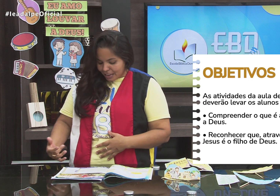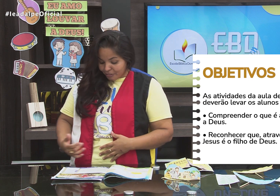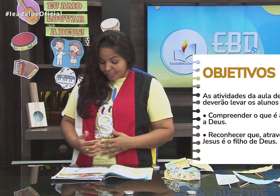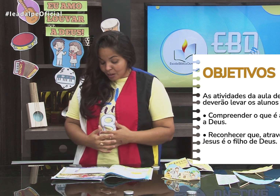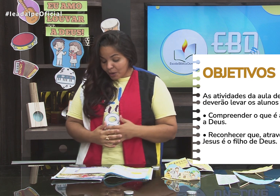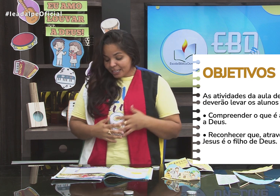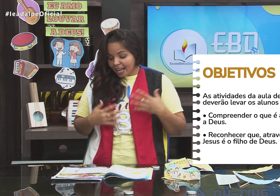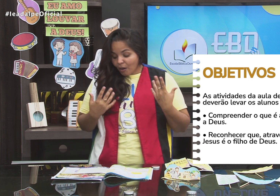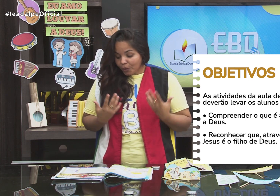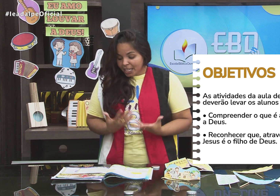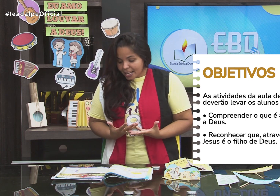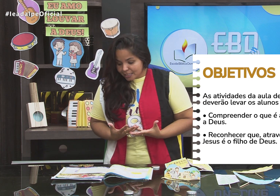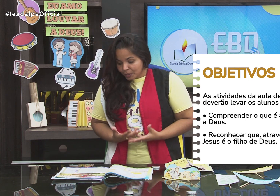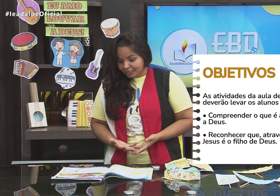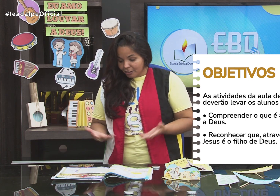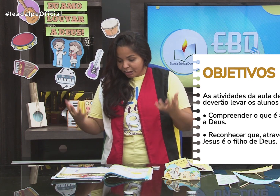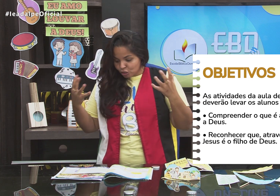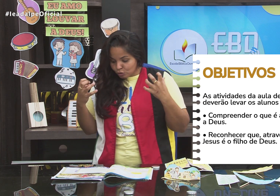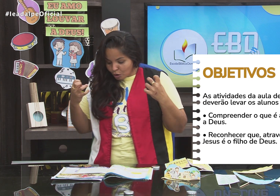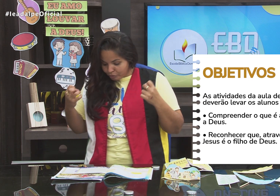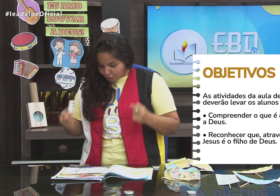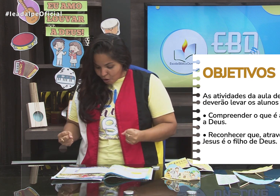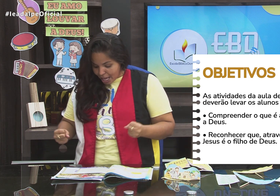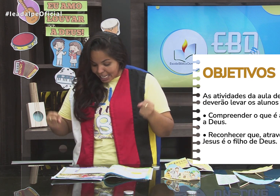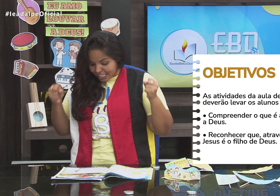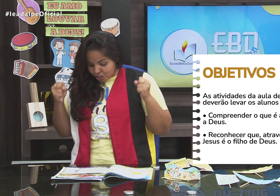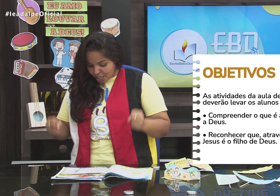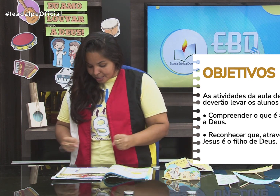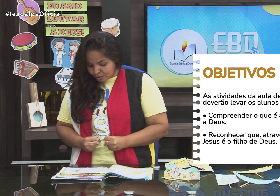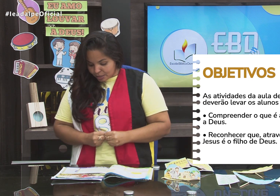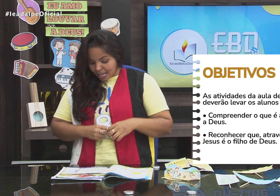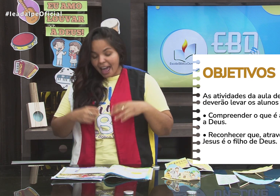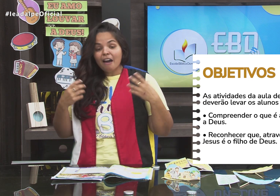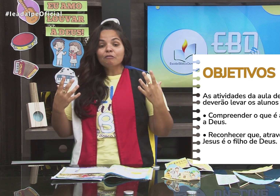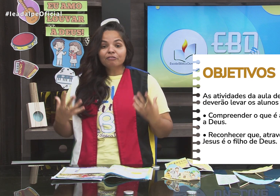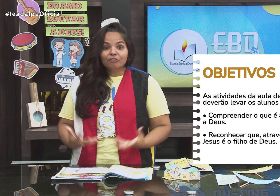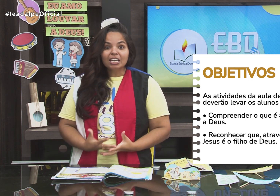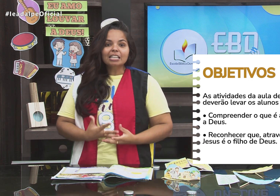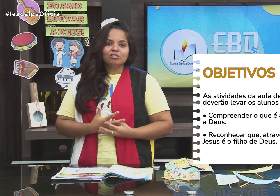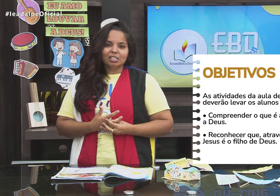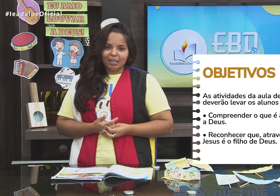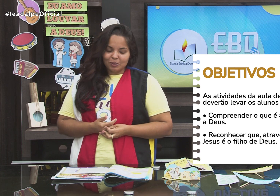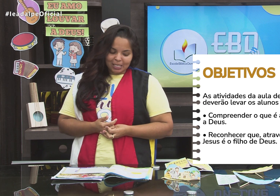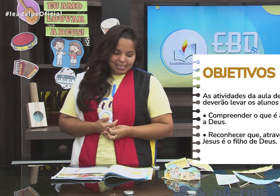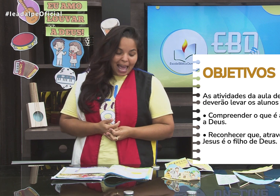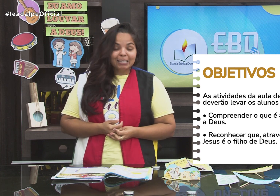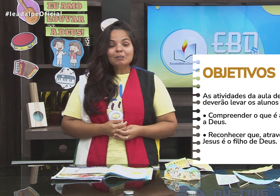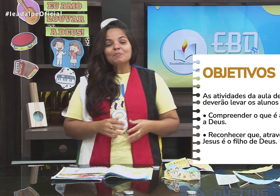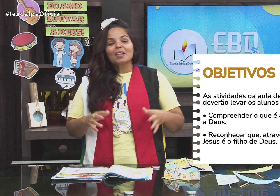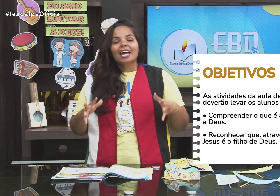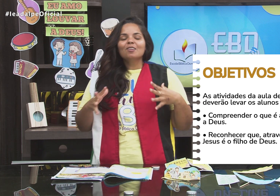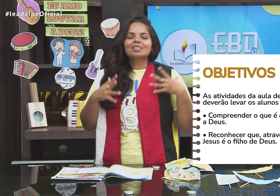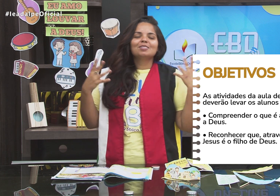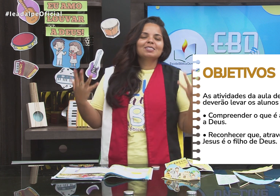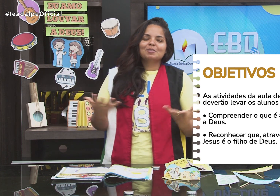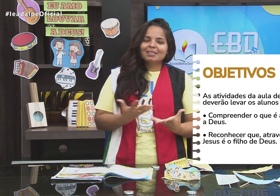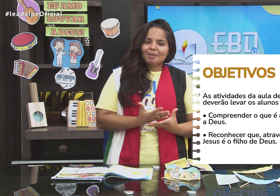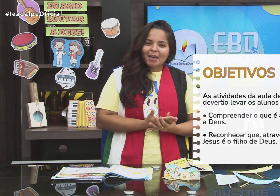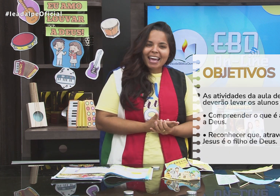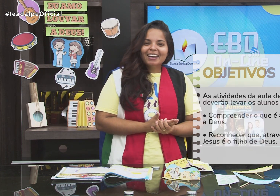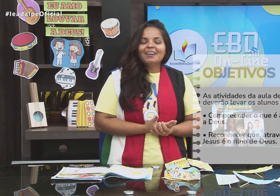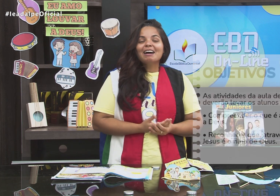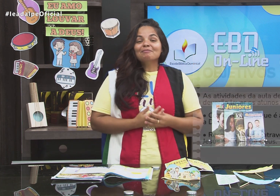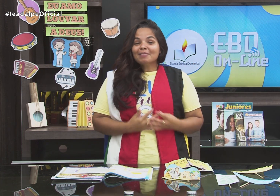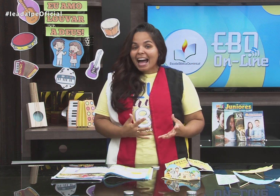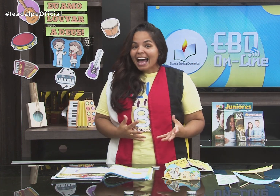Deus, fazer com que eles reconheçam que através do louvor, que Jesus é o Filho de Deus, tá certo? Eu não sei se vocês